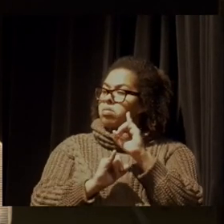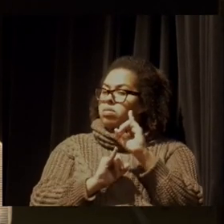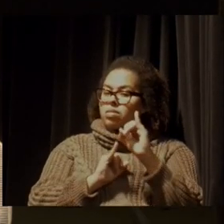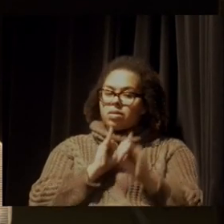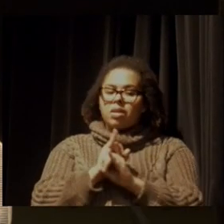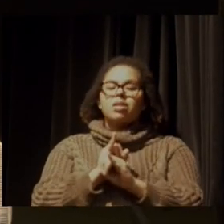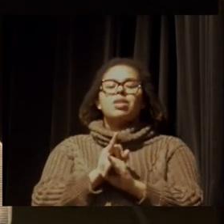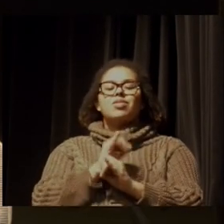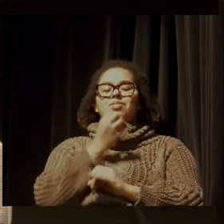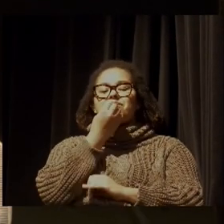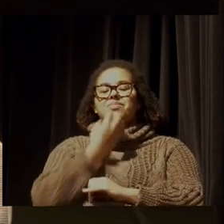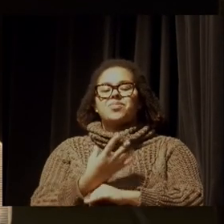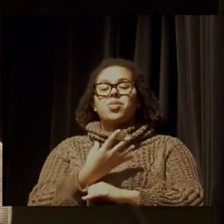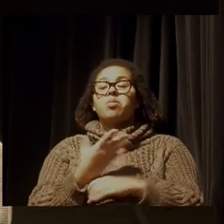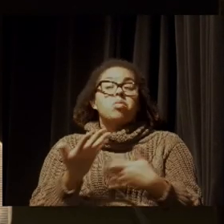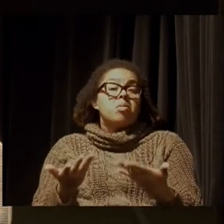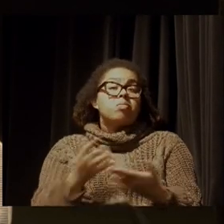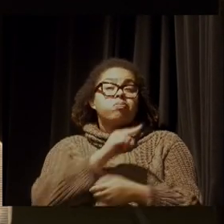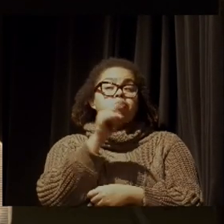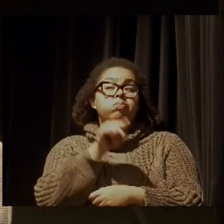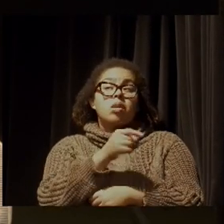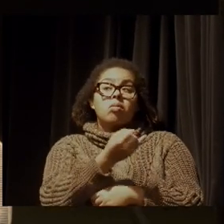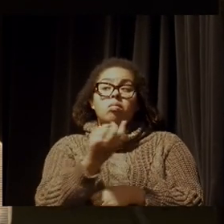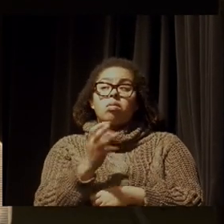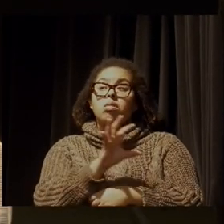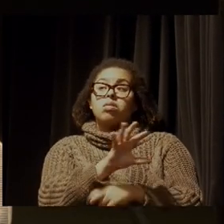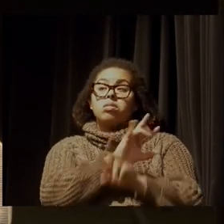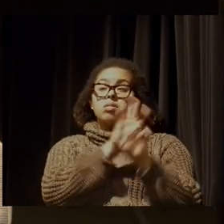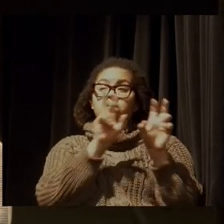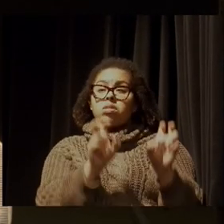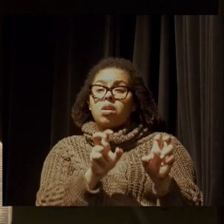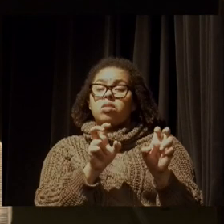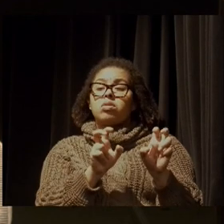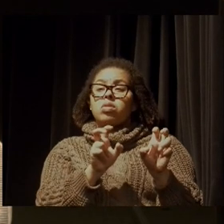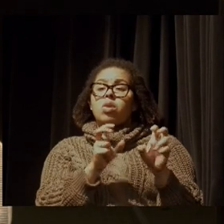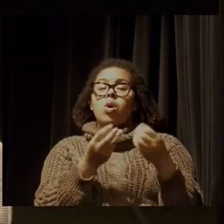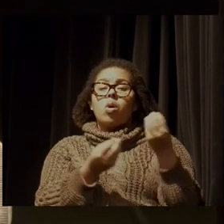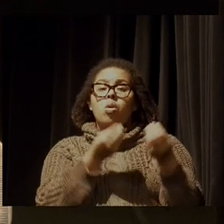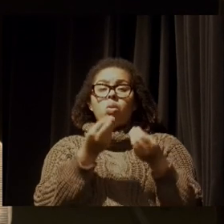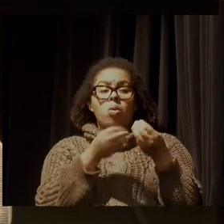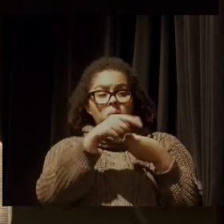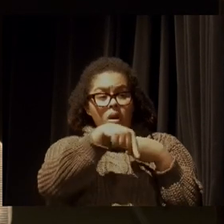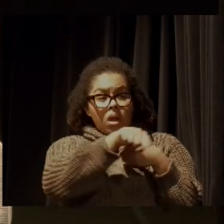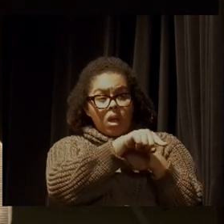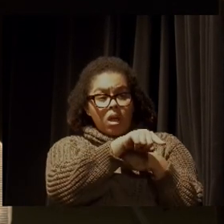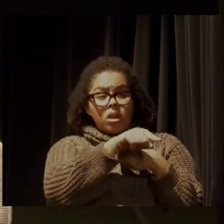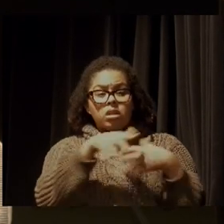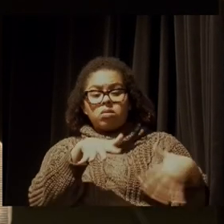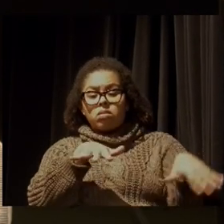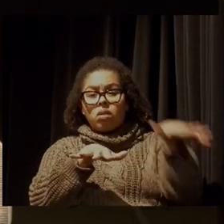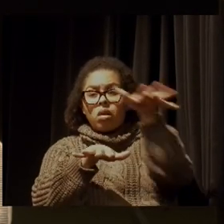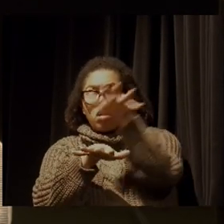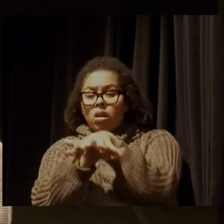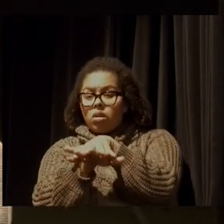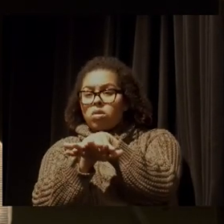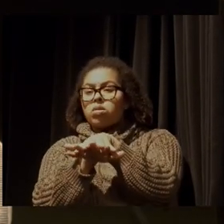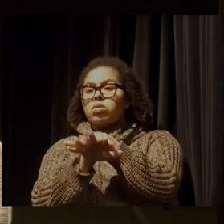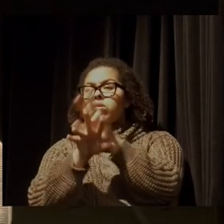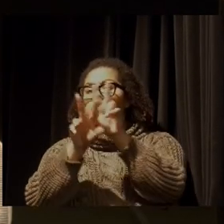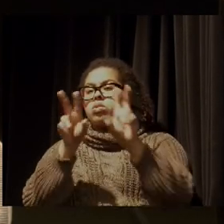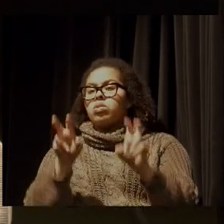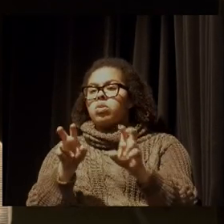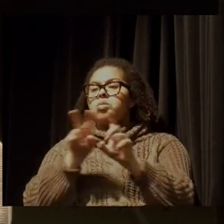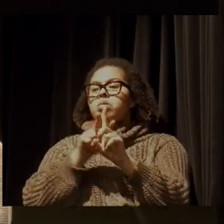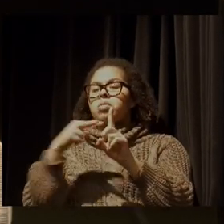isso. Então, também é sobre isso, é sobre como incluir, como que a inclusão digital também